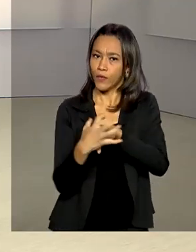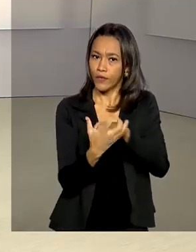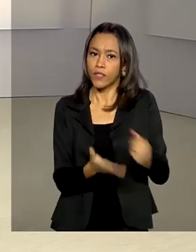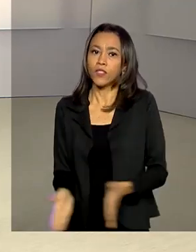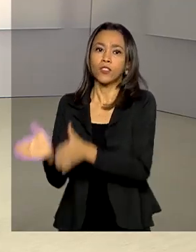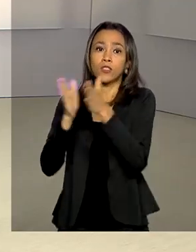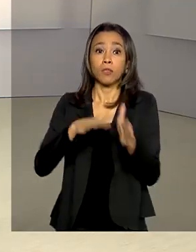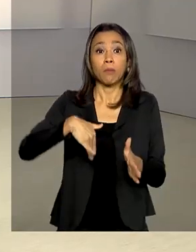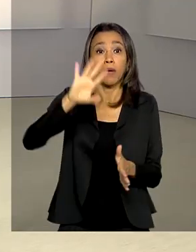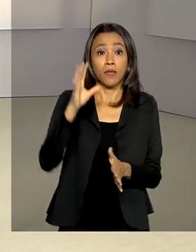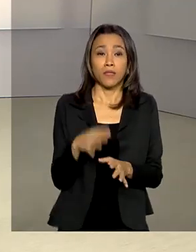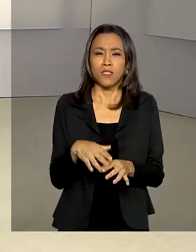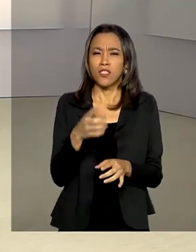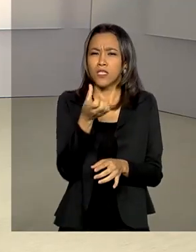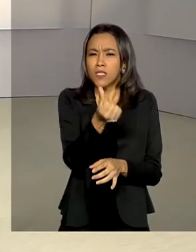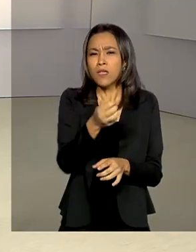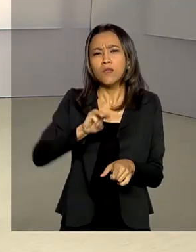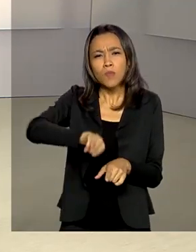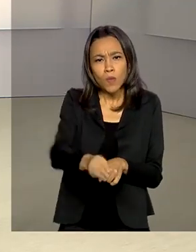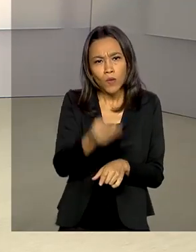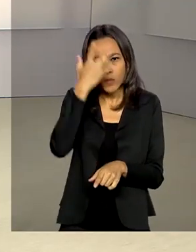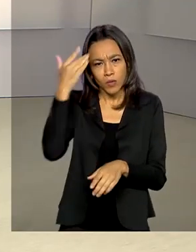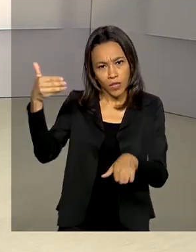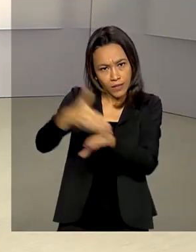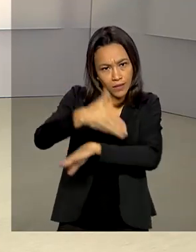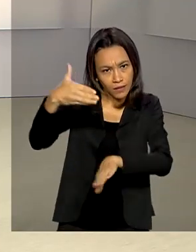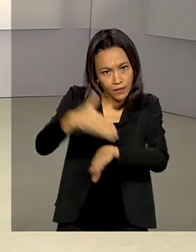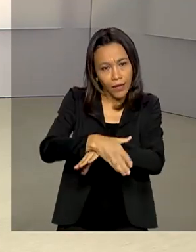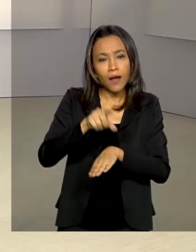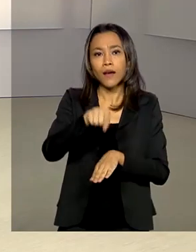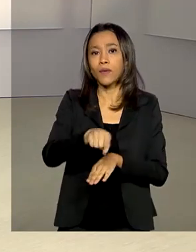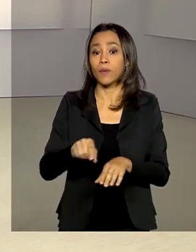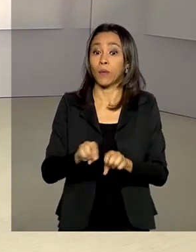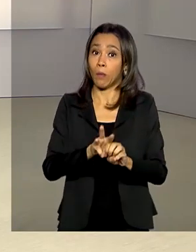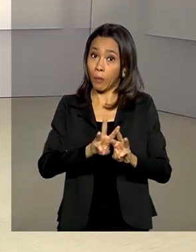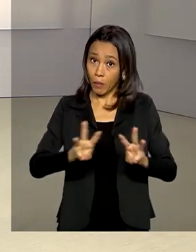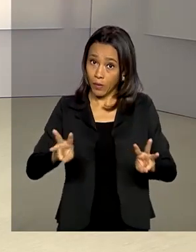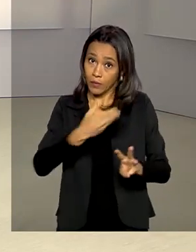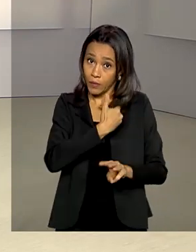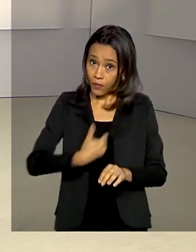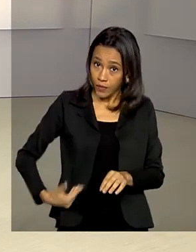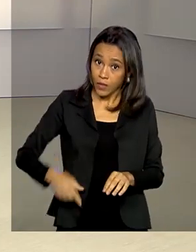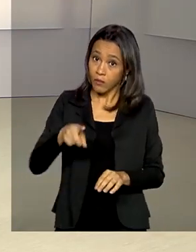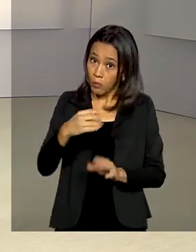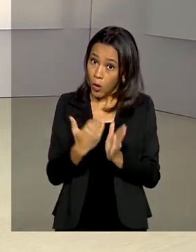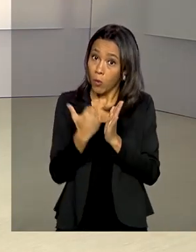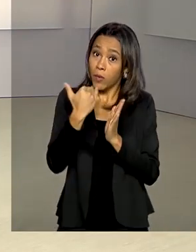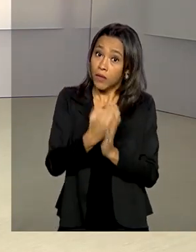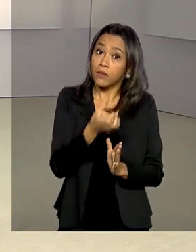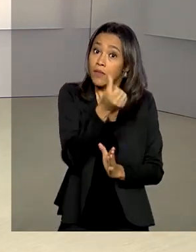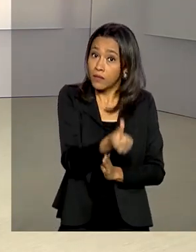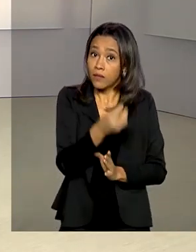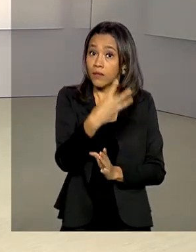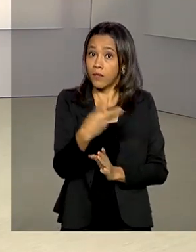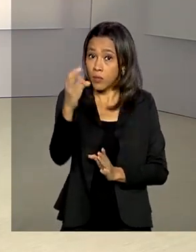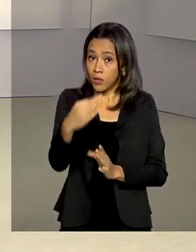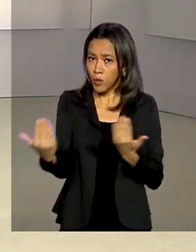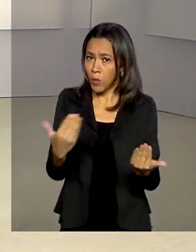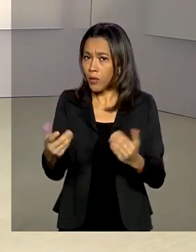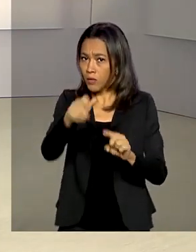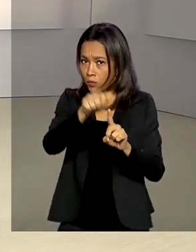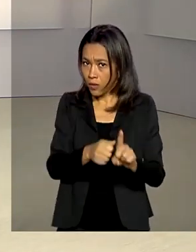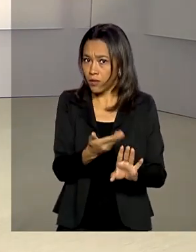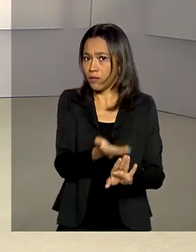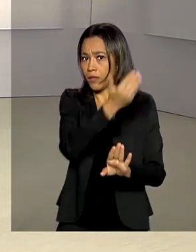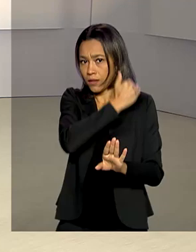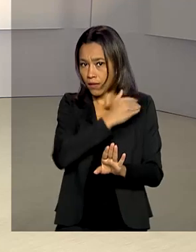acessaram o portal gov.br em março, um crescimento de 63% em relação ao mês anterior. Nesse